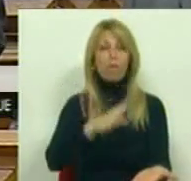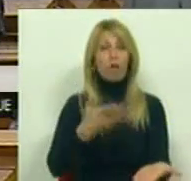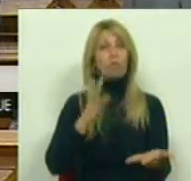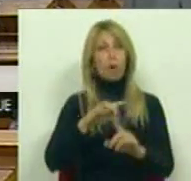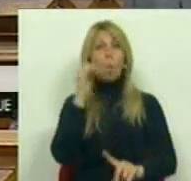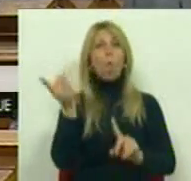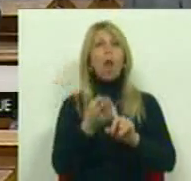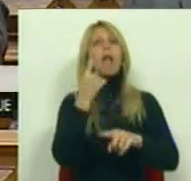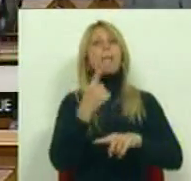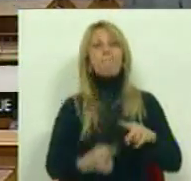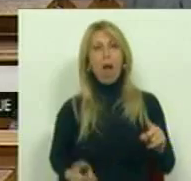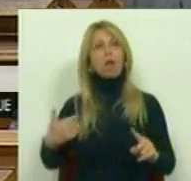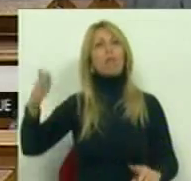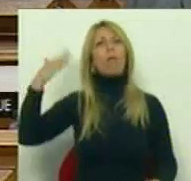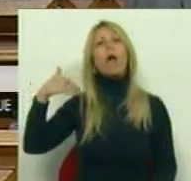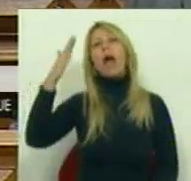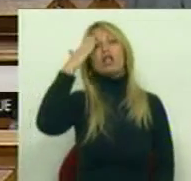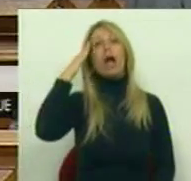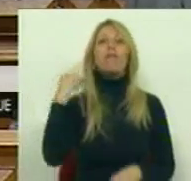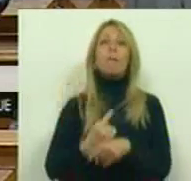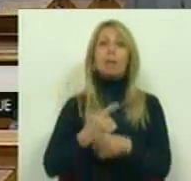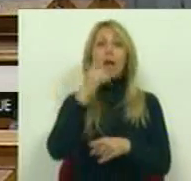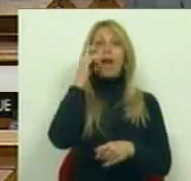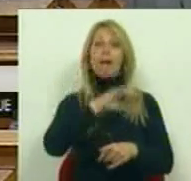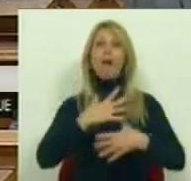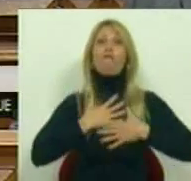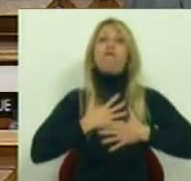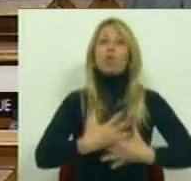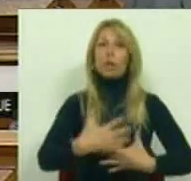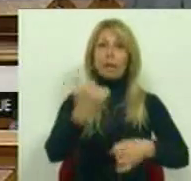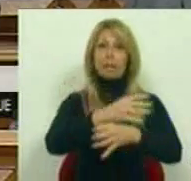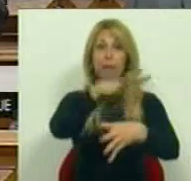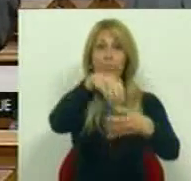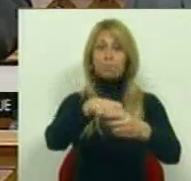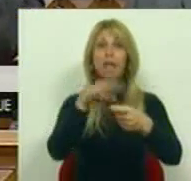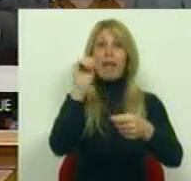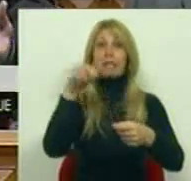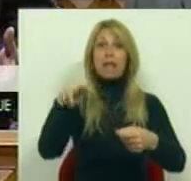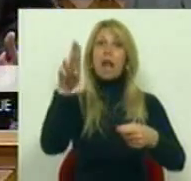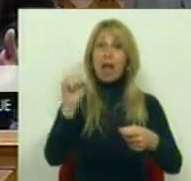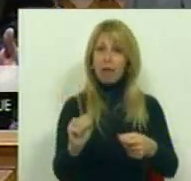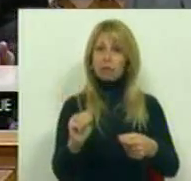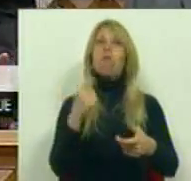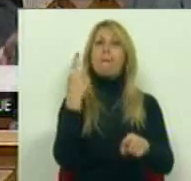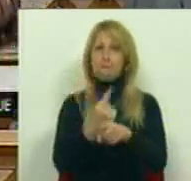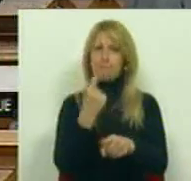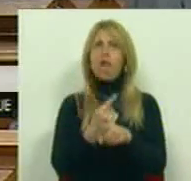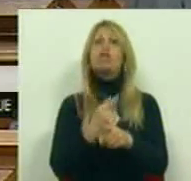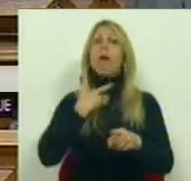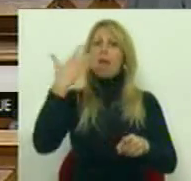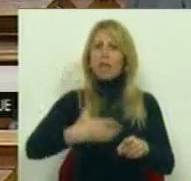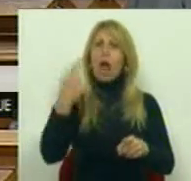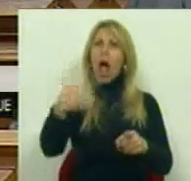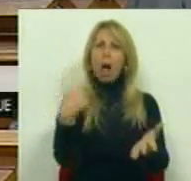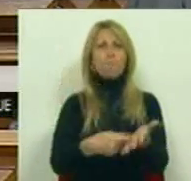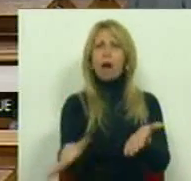achavam que até os voluntários que estão no Serviço Nacional de Saúde tinham direito à isenção, como é que hoje